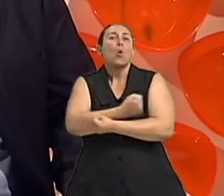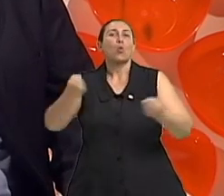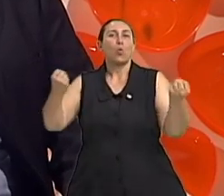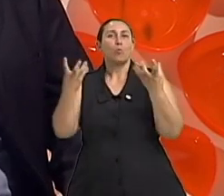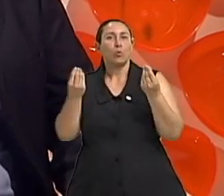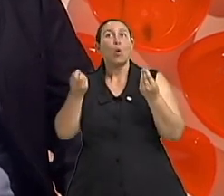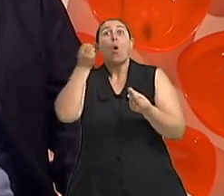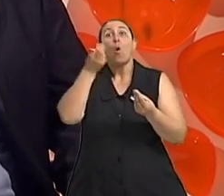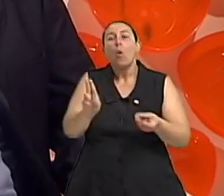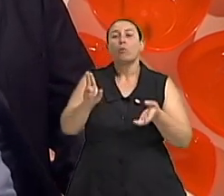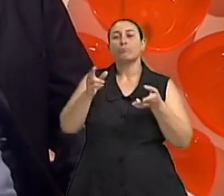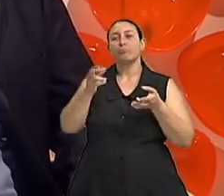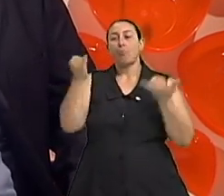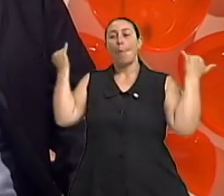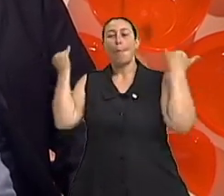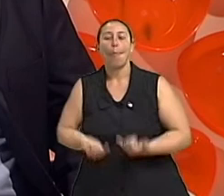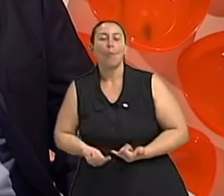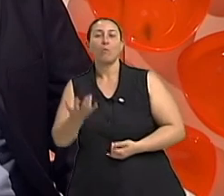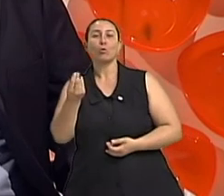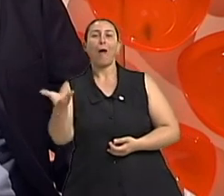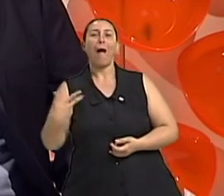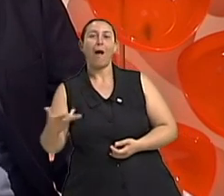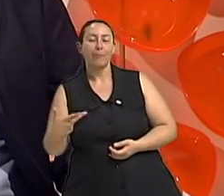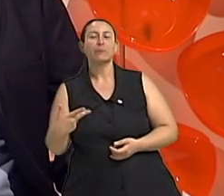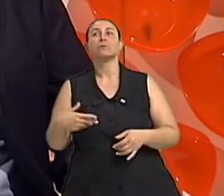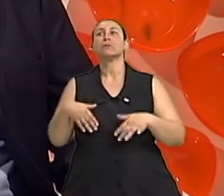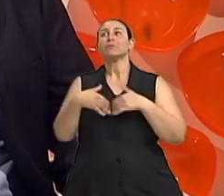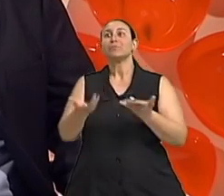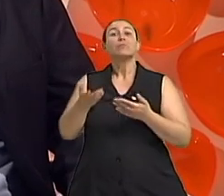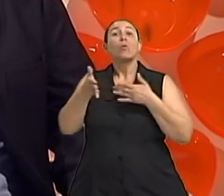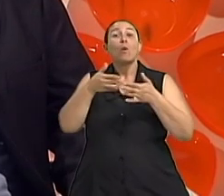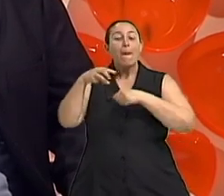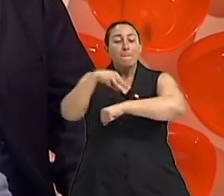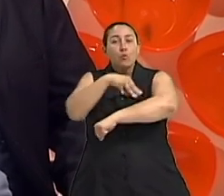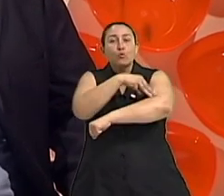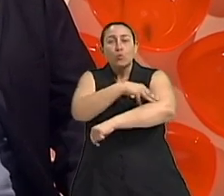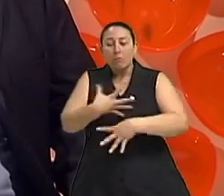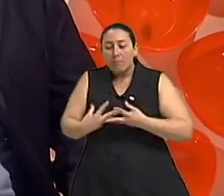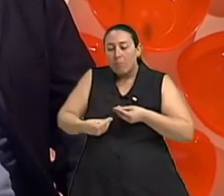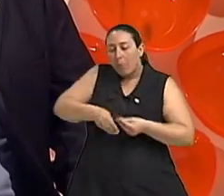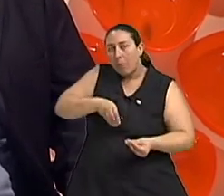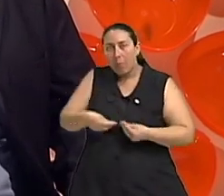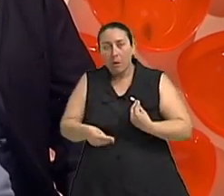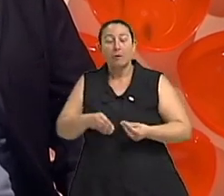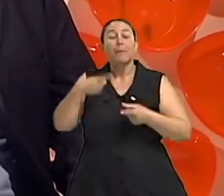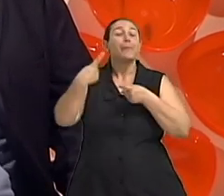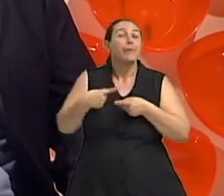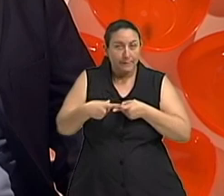perderam muito de peso. Situações em que facilite a flacidez da musculatura, porque